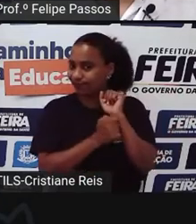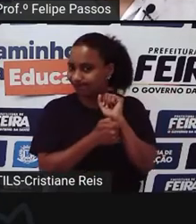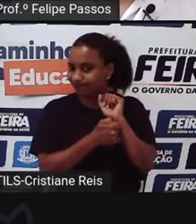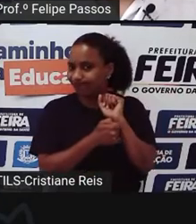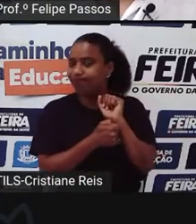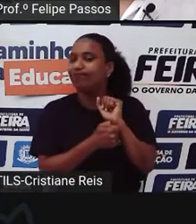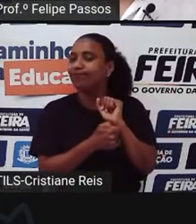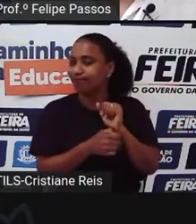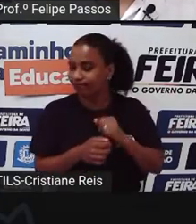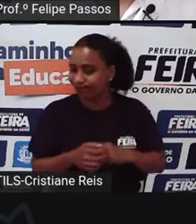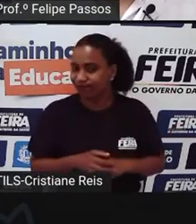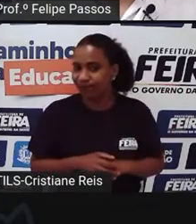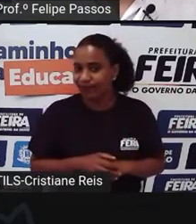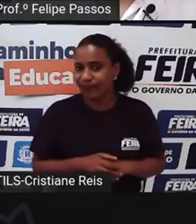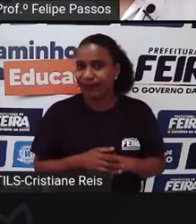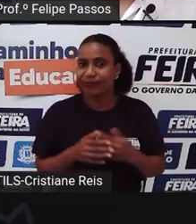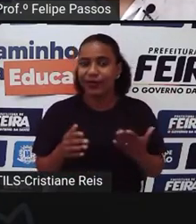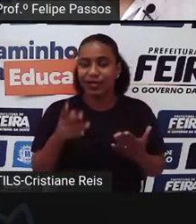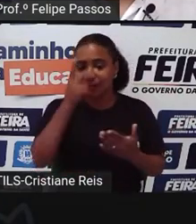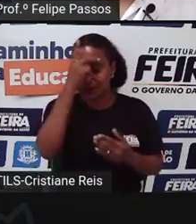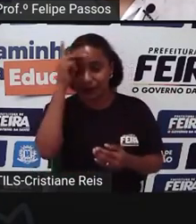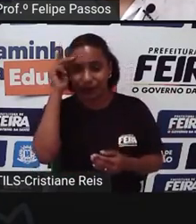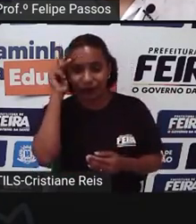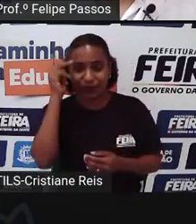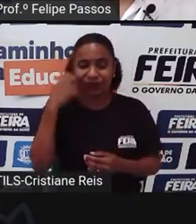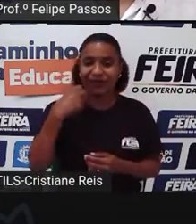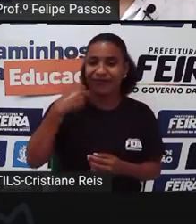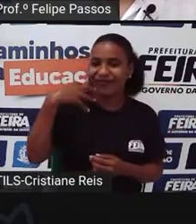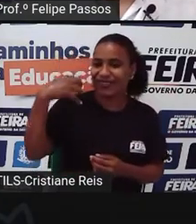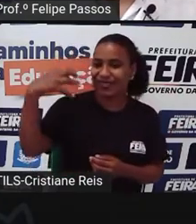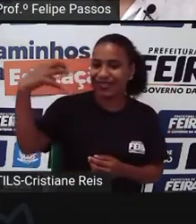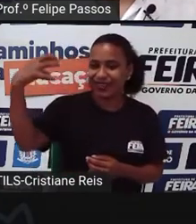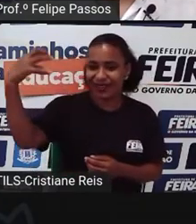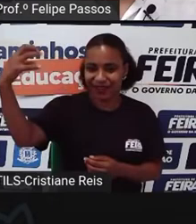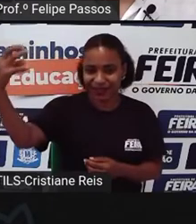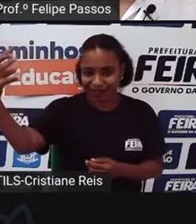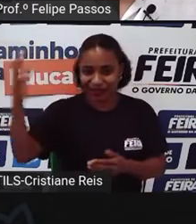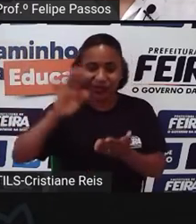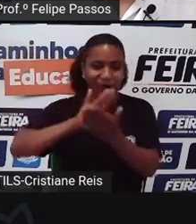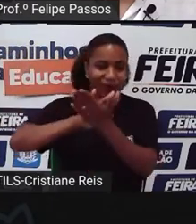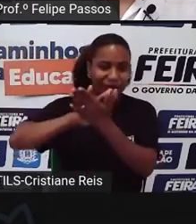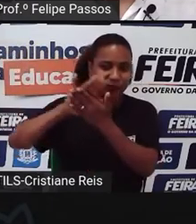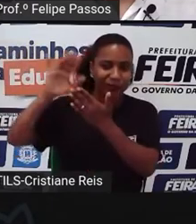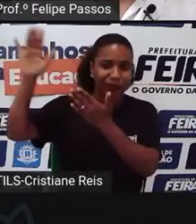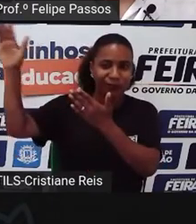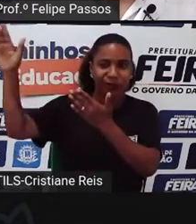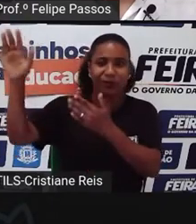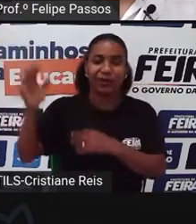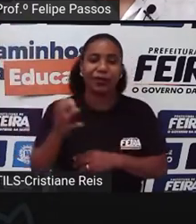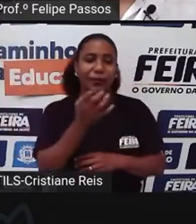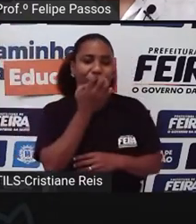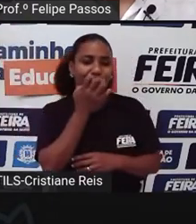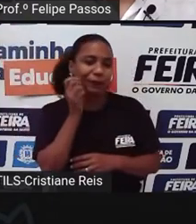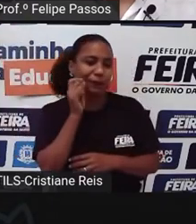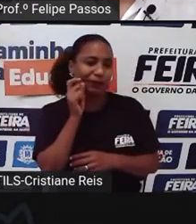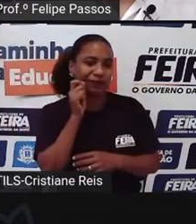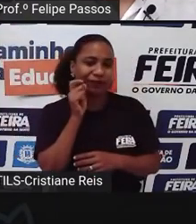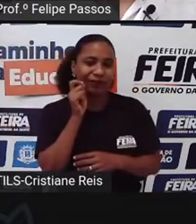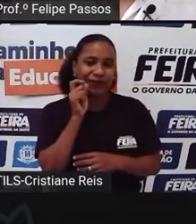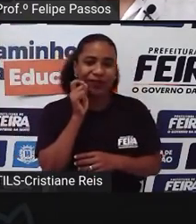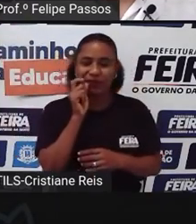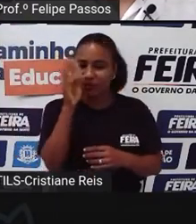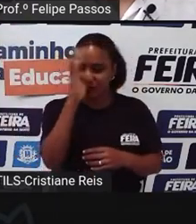Essa situação Das pessoas Irem viajar Passar muito tempo Fora E abandonar Seus animais Nas ruas Não é só Do Brasil Infelizmente